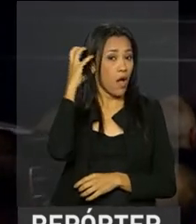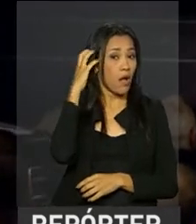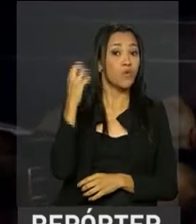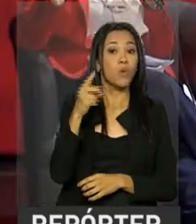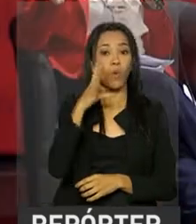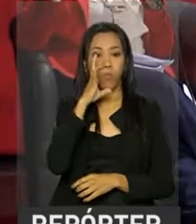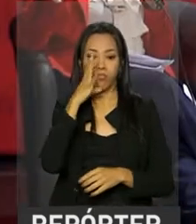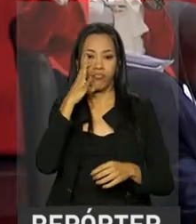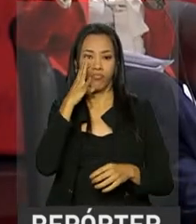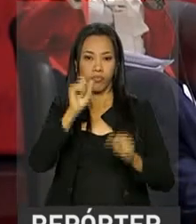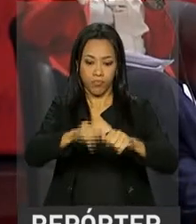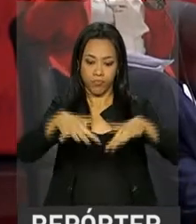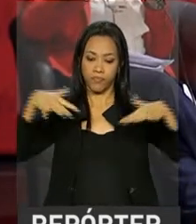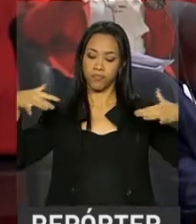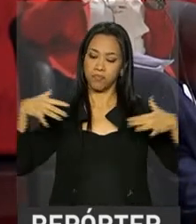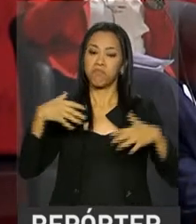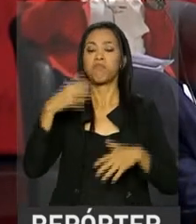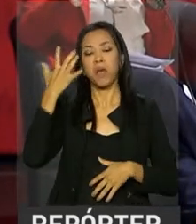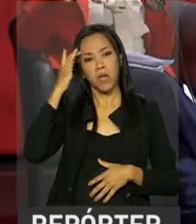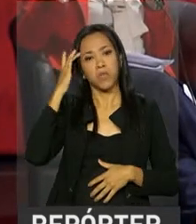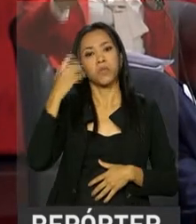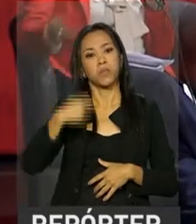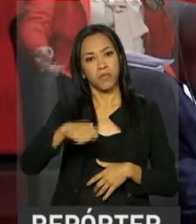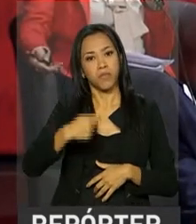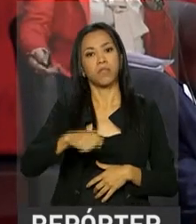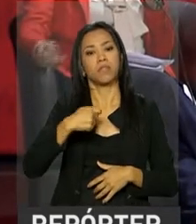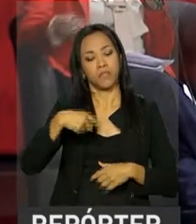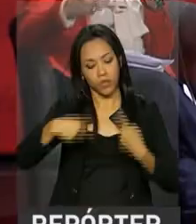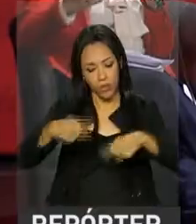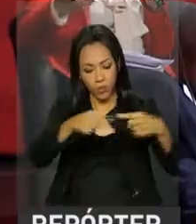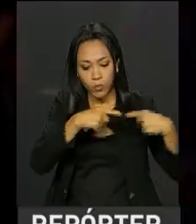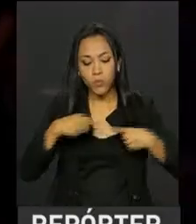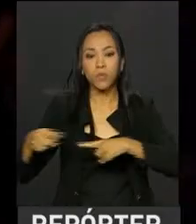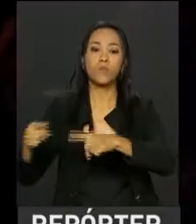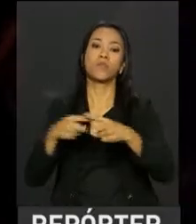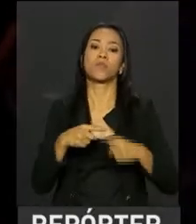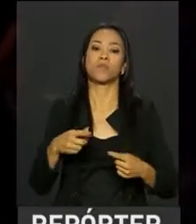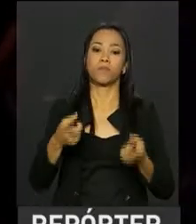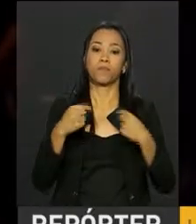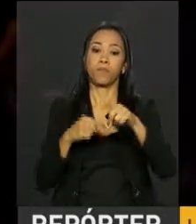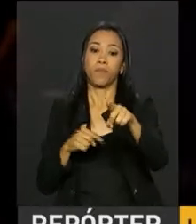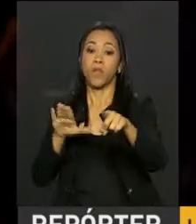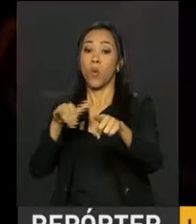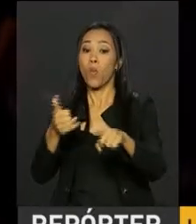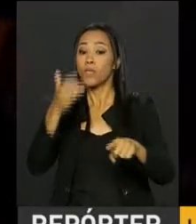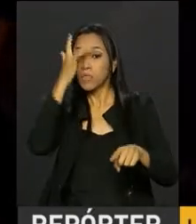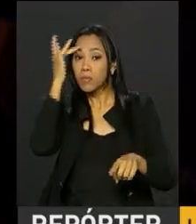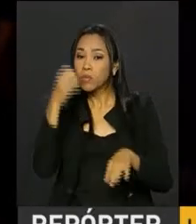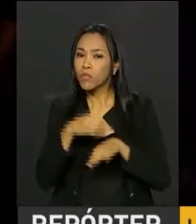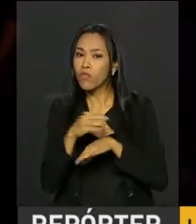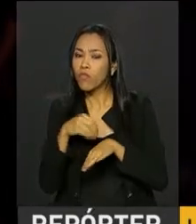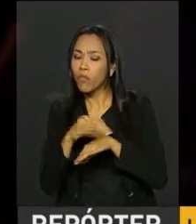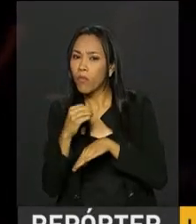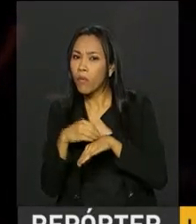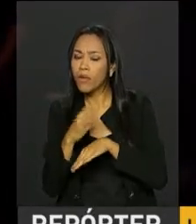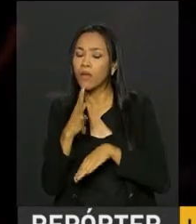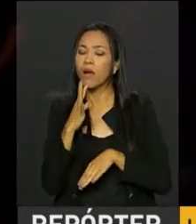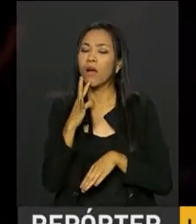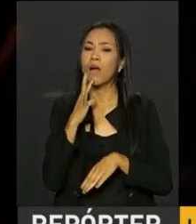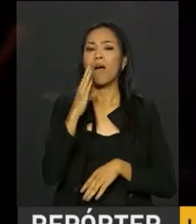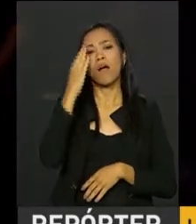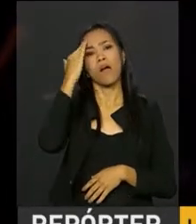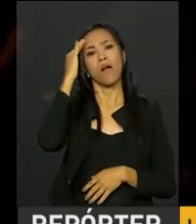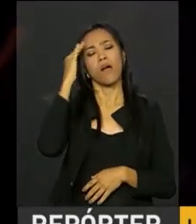plateia, aprovou a necessidade de debater a reforma da Previdência. Quando as pessoas estão bem formadas, elas conseguem ter uma